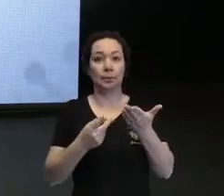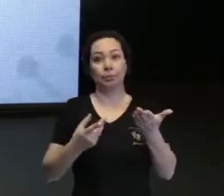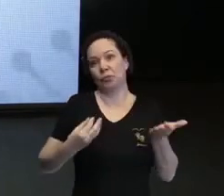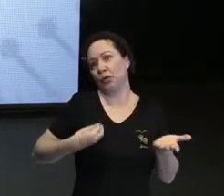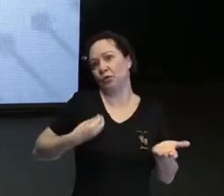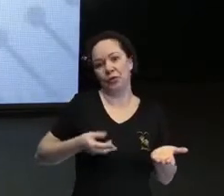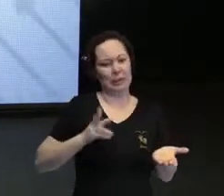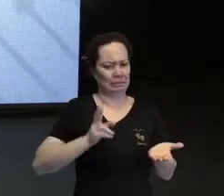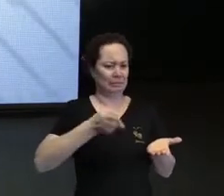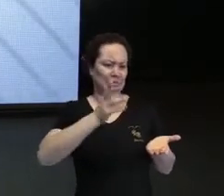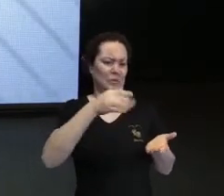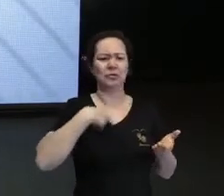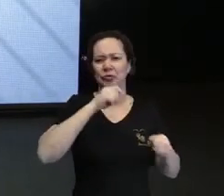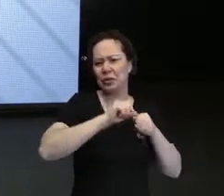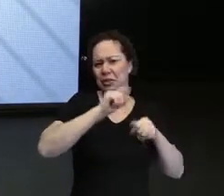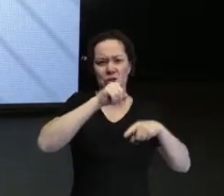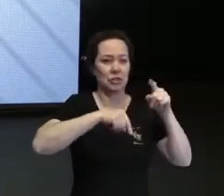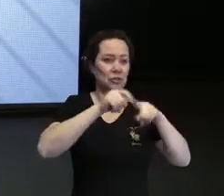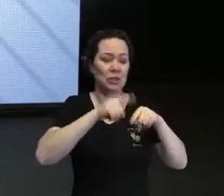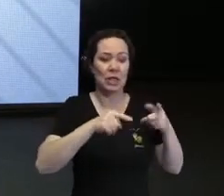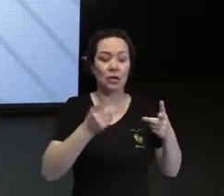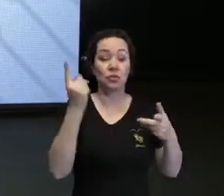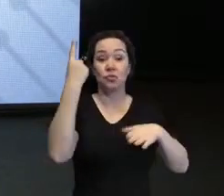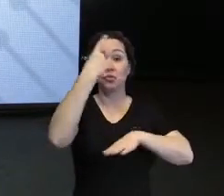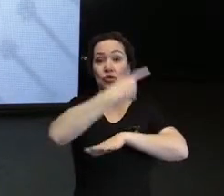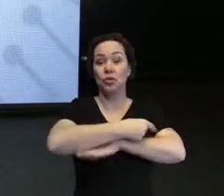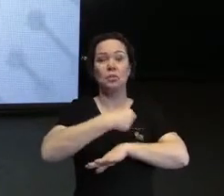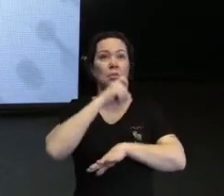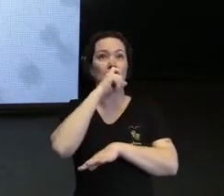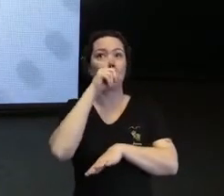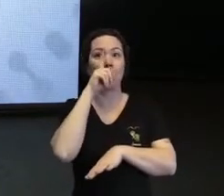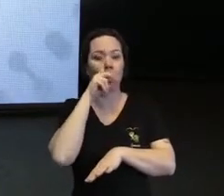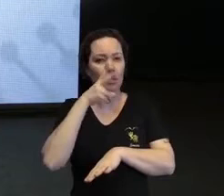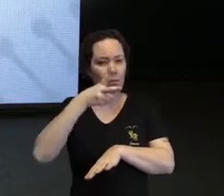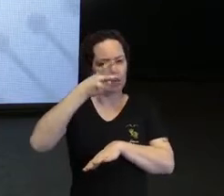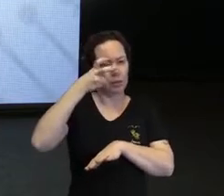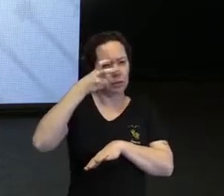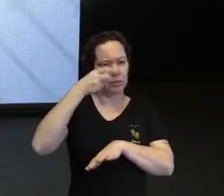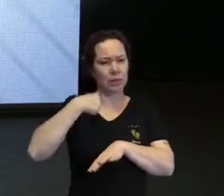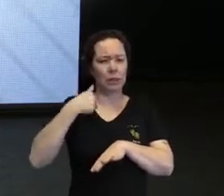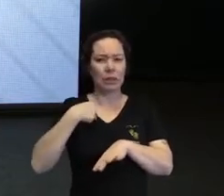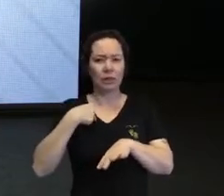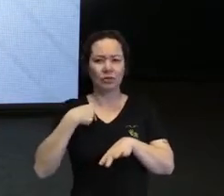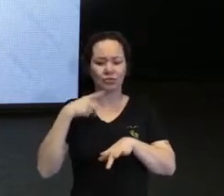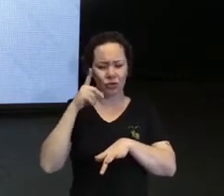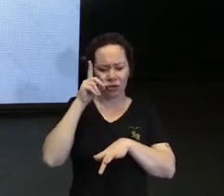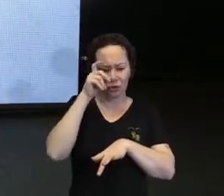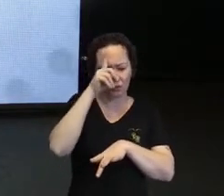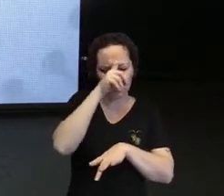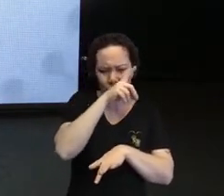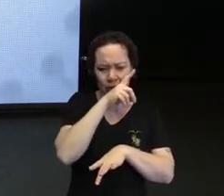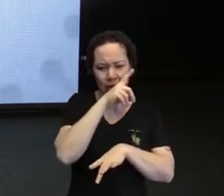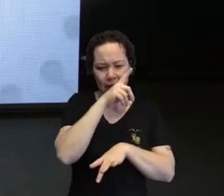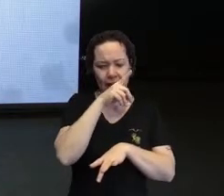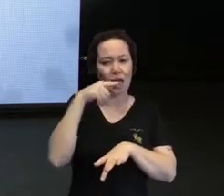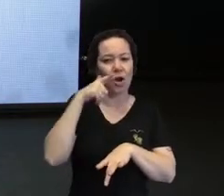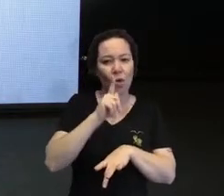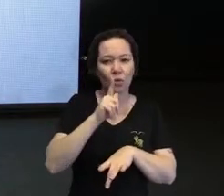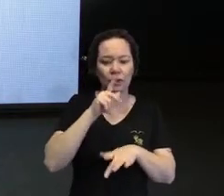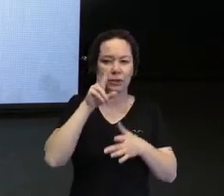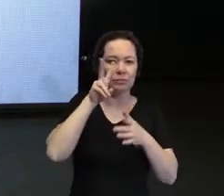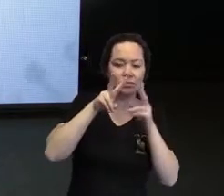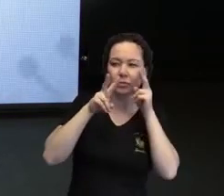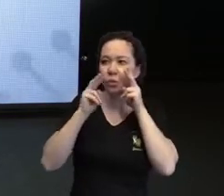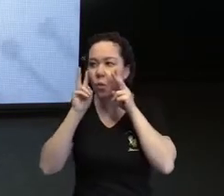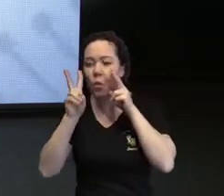que segue e fazia as minhas atividades, mas um belo dia meus pais perceberam que eu estava com uma determinada dificuldade de conseguir ver